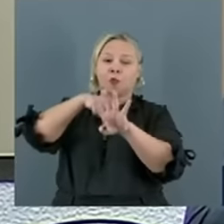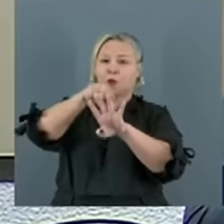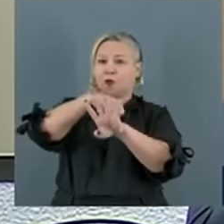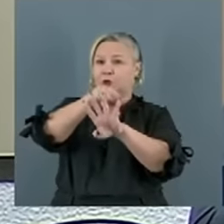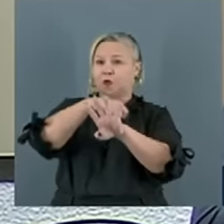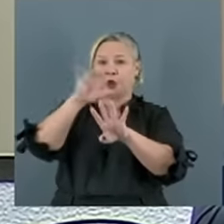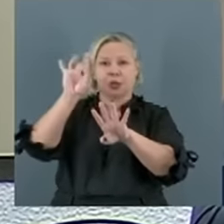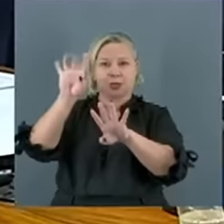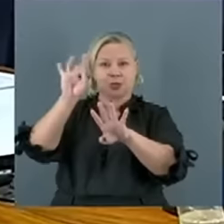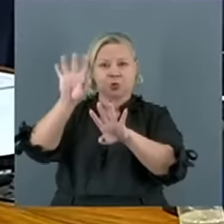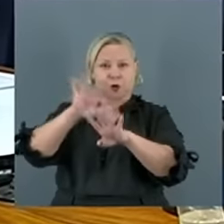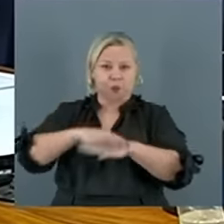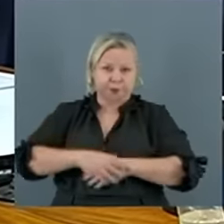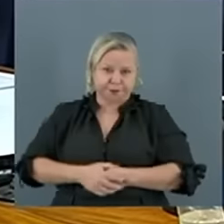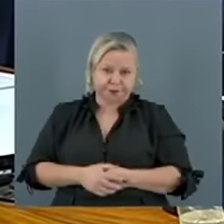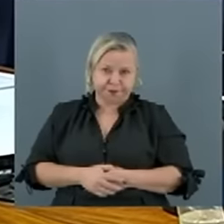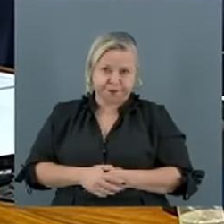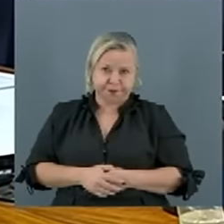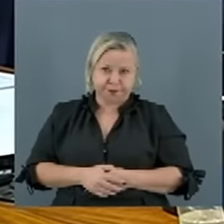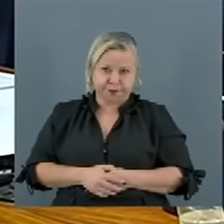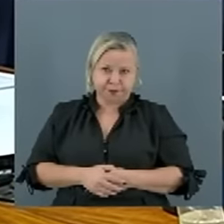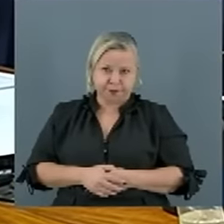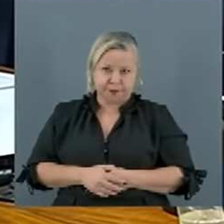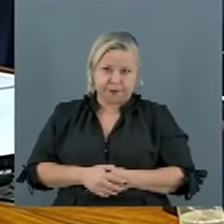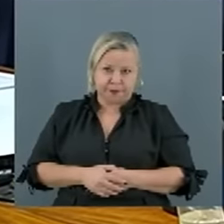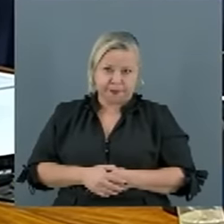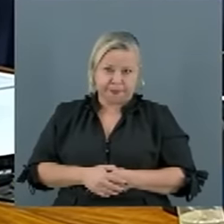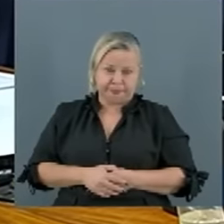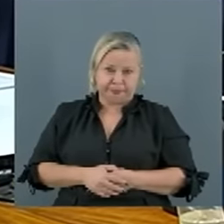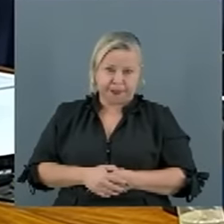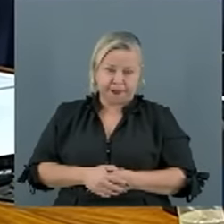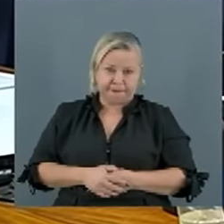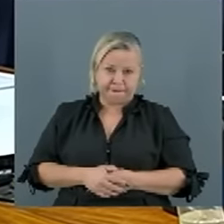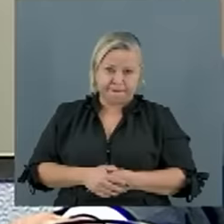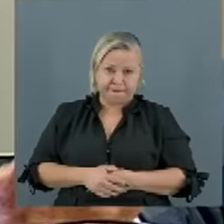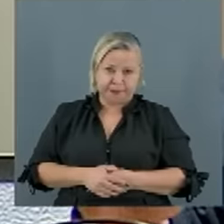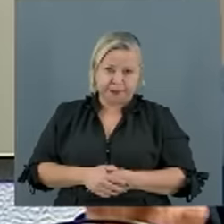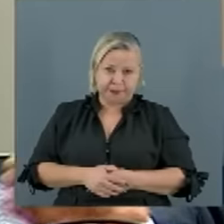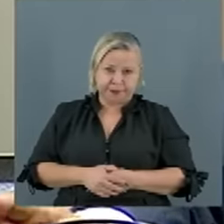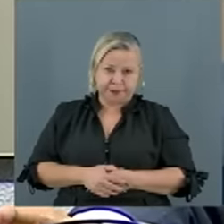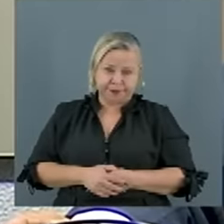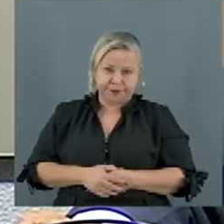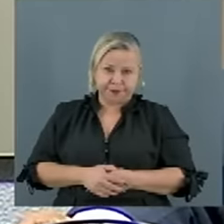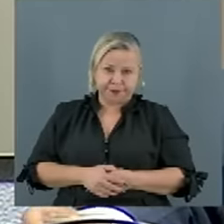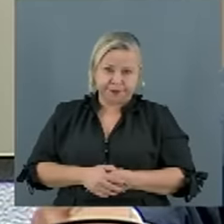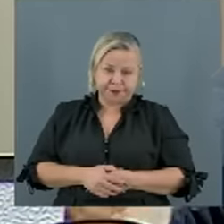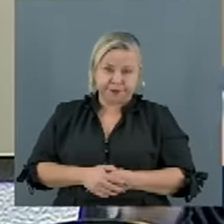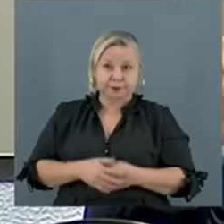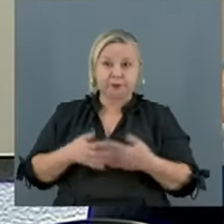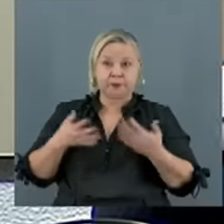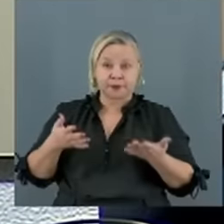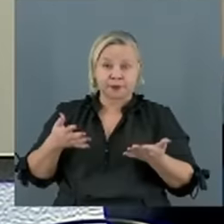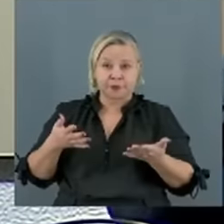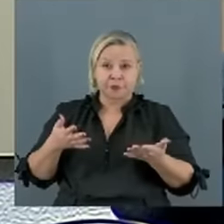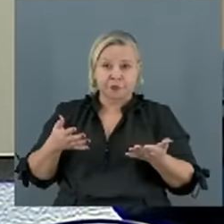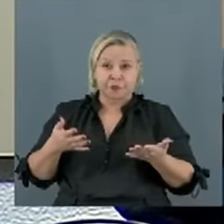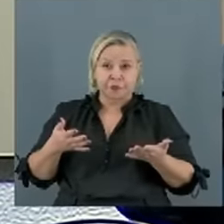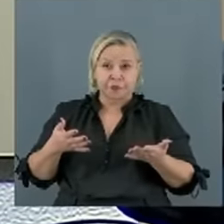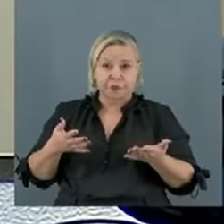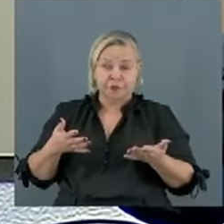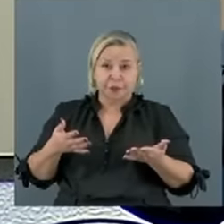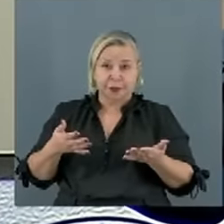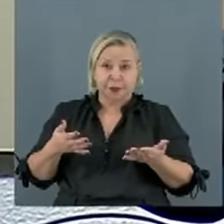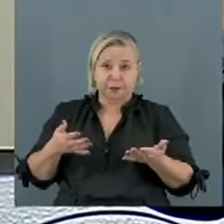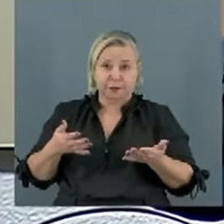Não, mas eu... É porque não, só é importante para o raciocínio do ministro. Senador Flávio. A ação foi feita pelos iletários policiais e não aconteceu. Senador